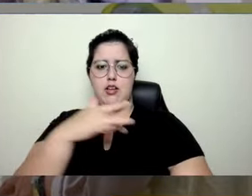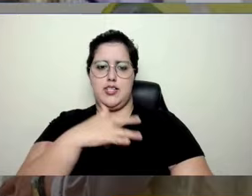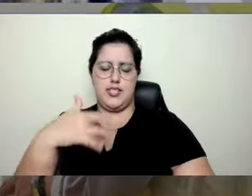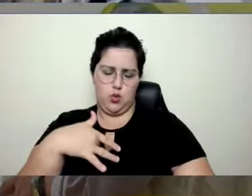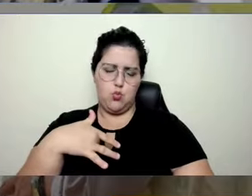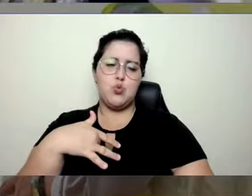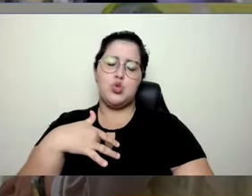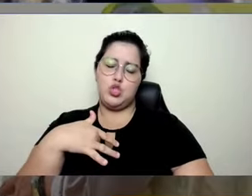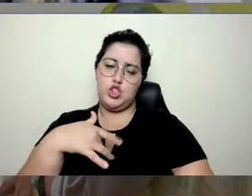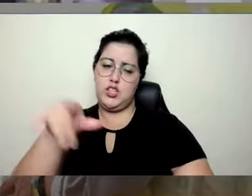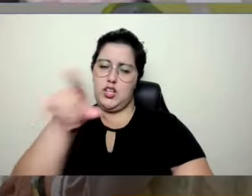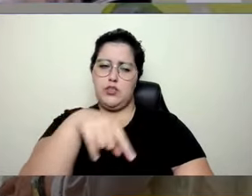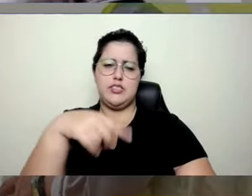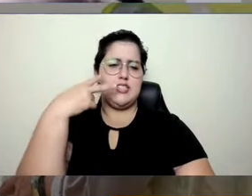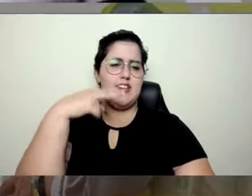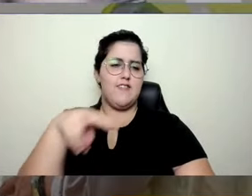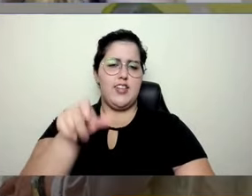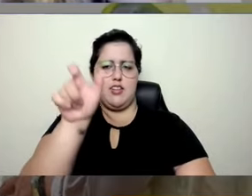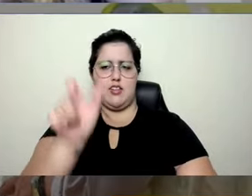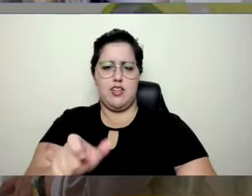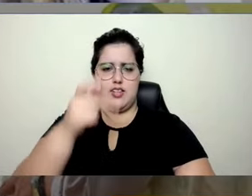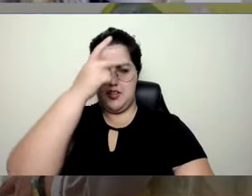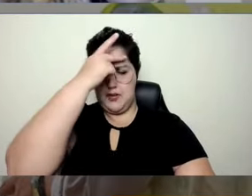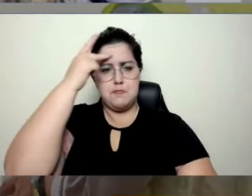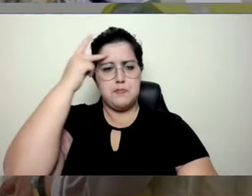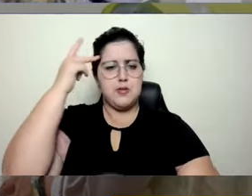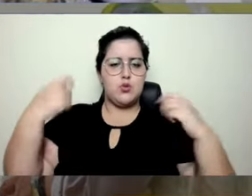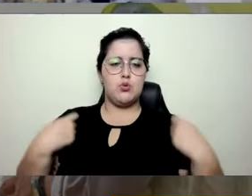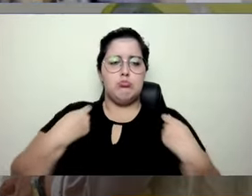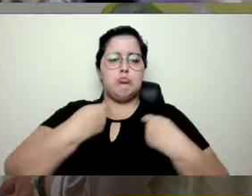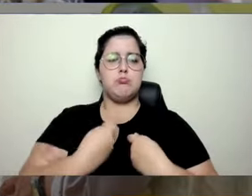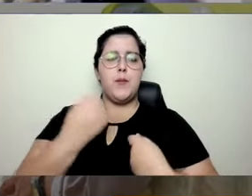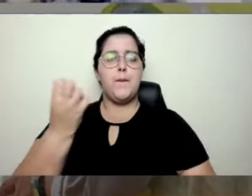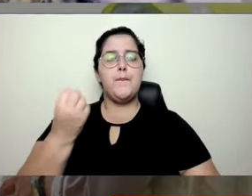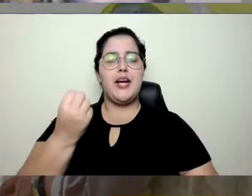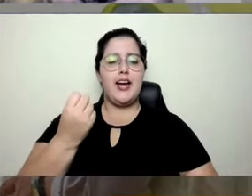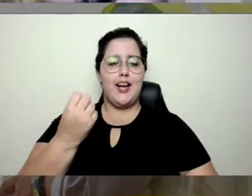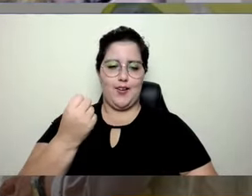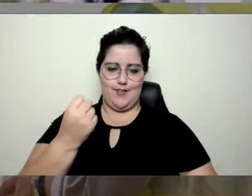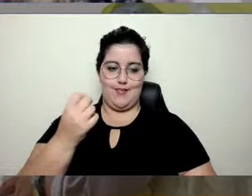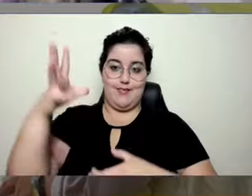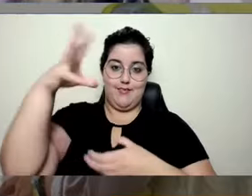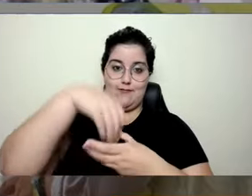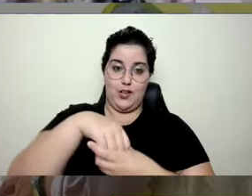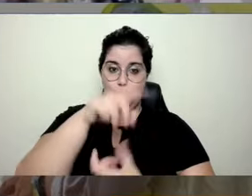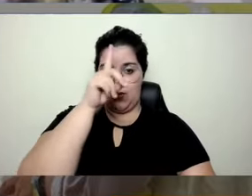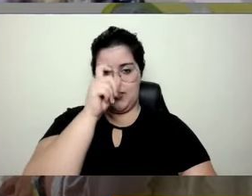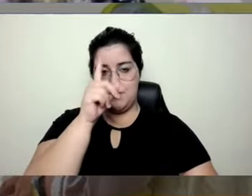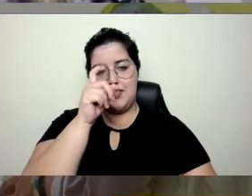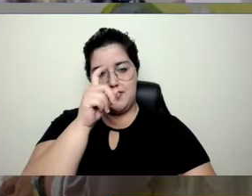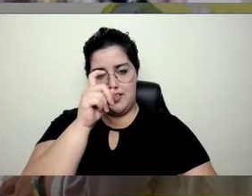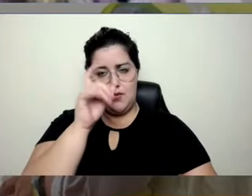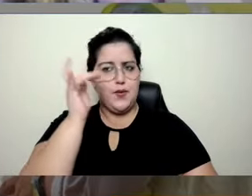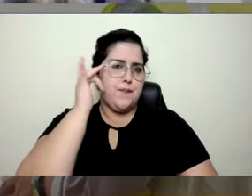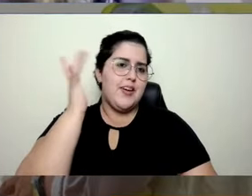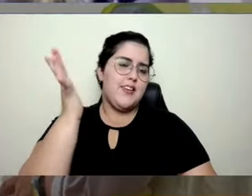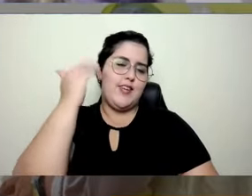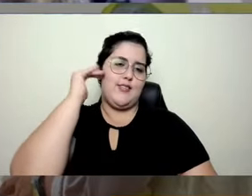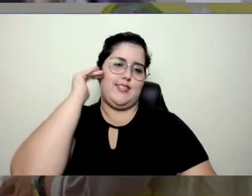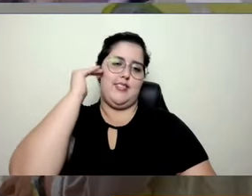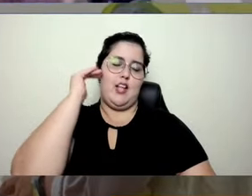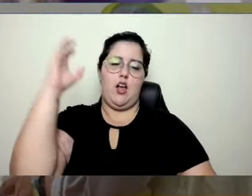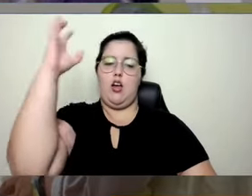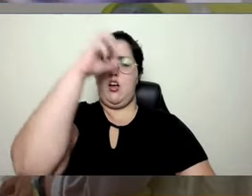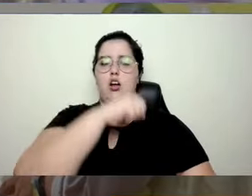você vê um personagem cujo aleco num hospital é muito mais fácil você